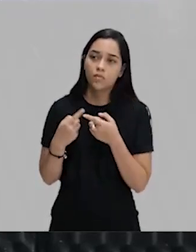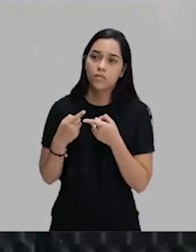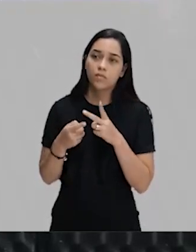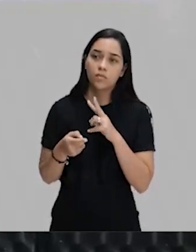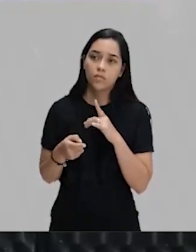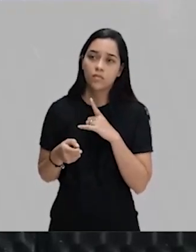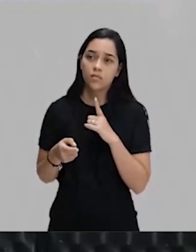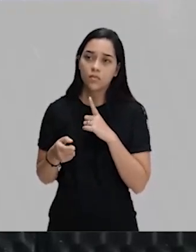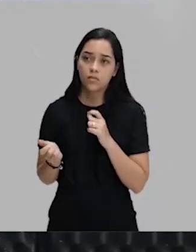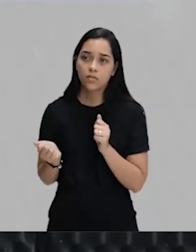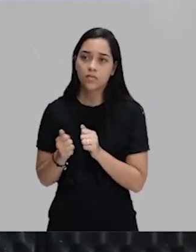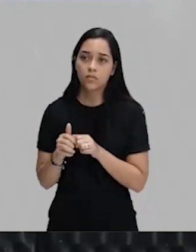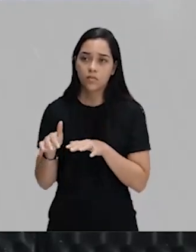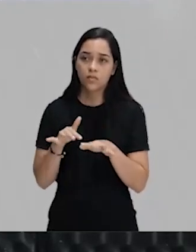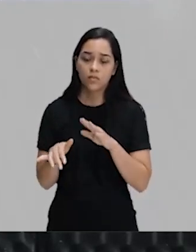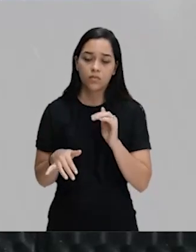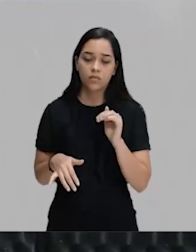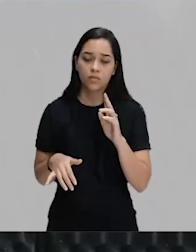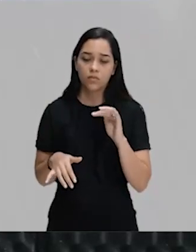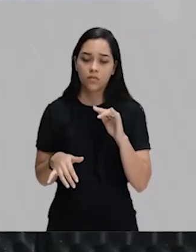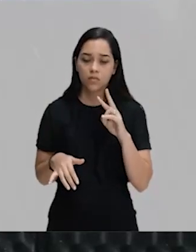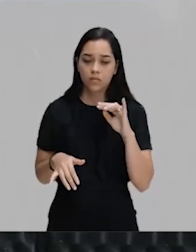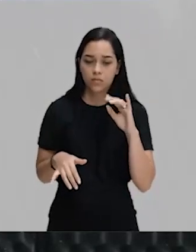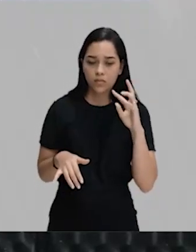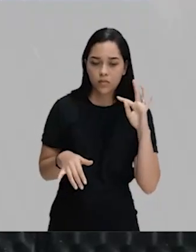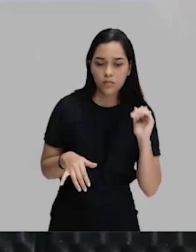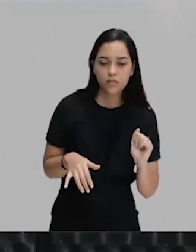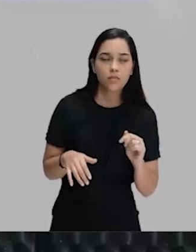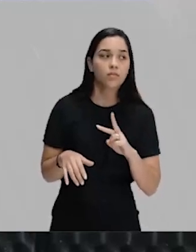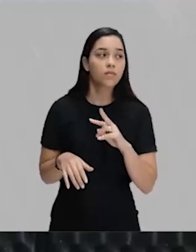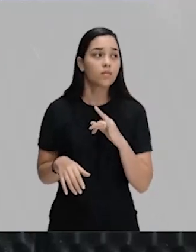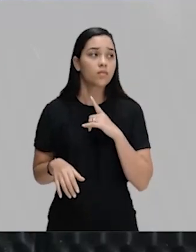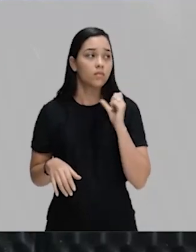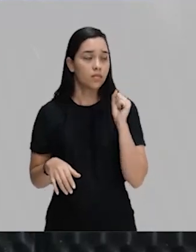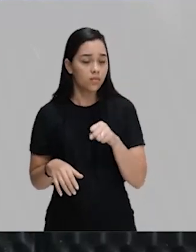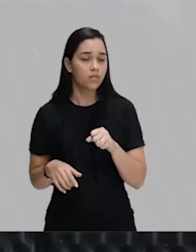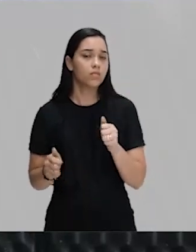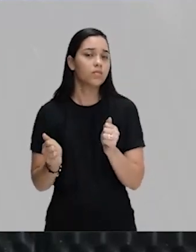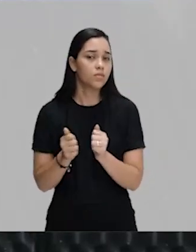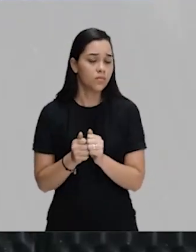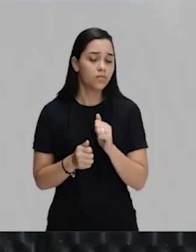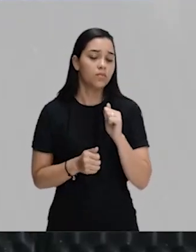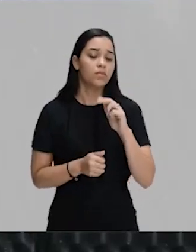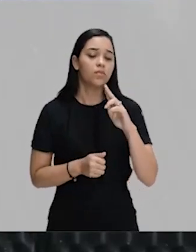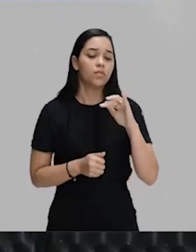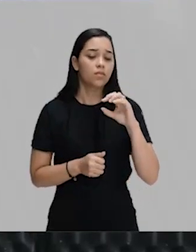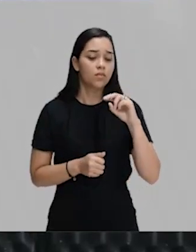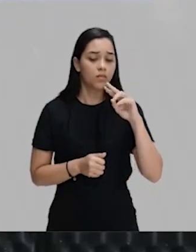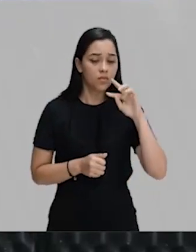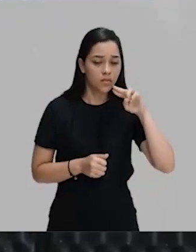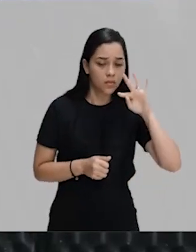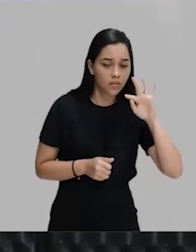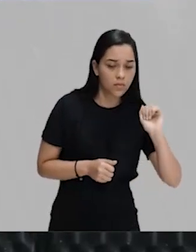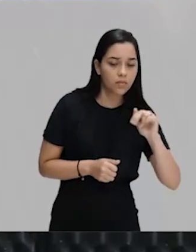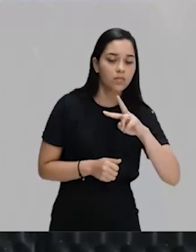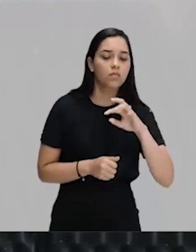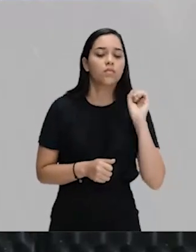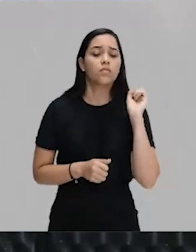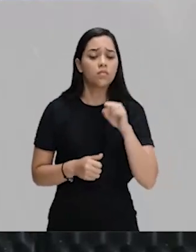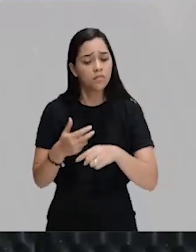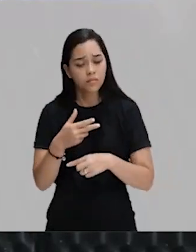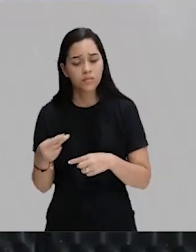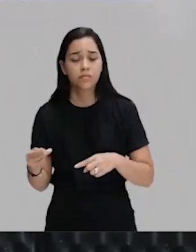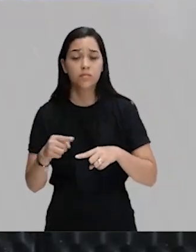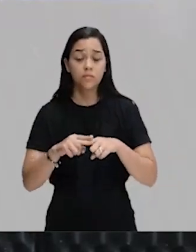pegar uma carona com o movimento abolicionista. Ele pega uma carona com o abolicionismo e por conta disso ele consegue decolar.